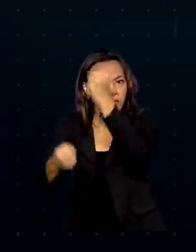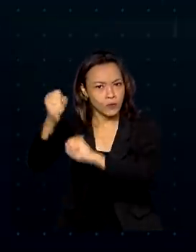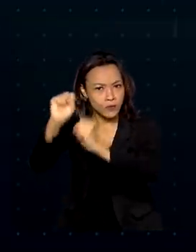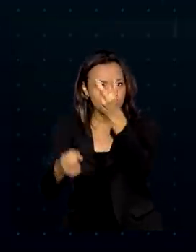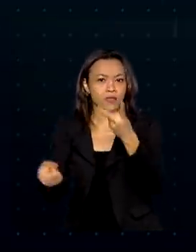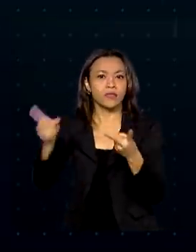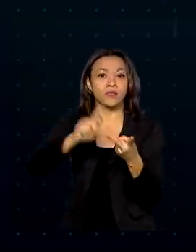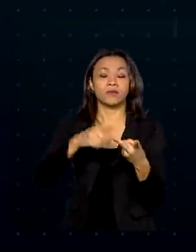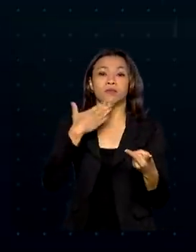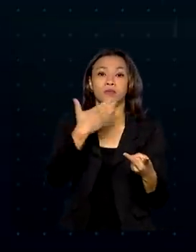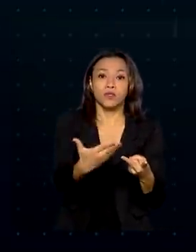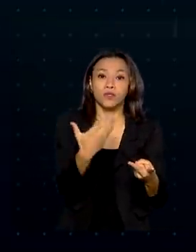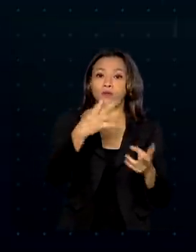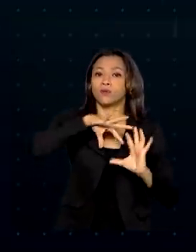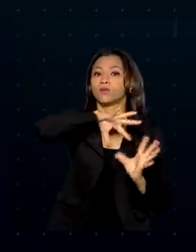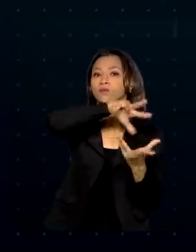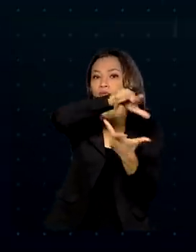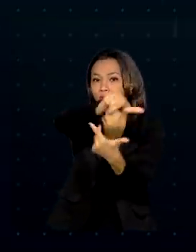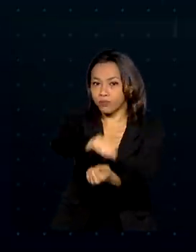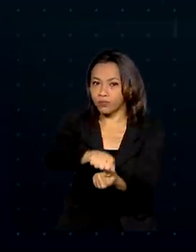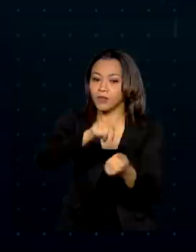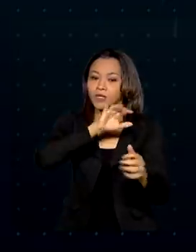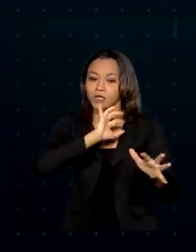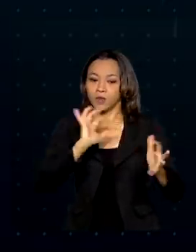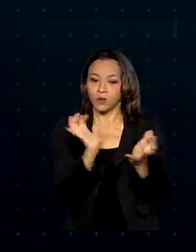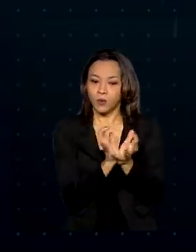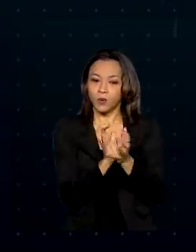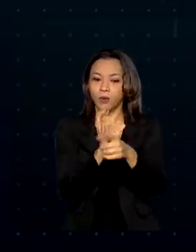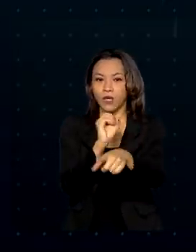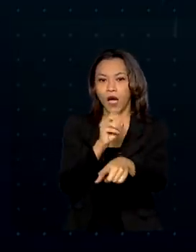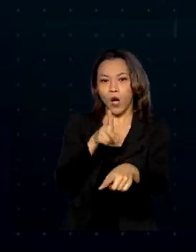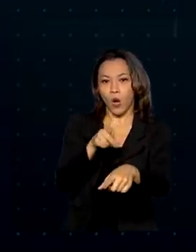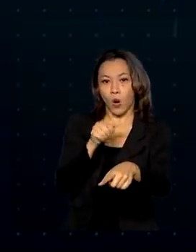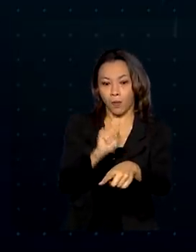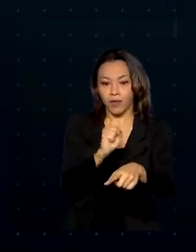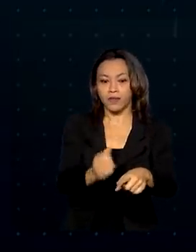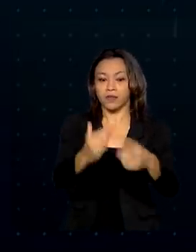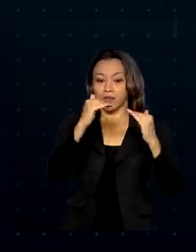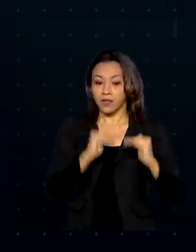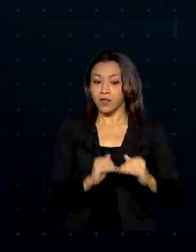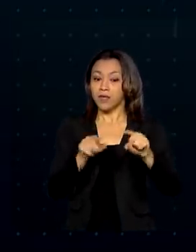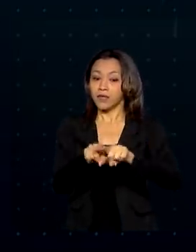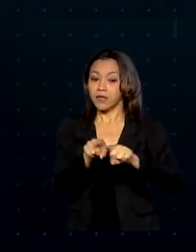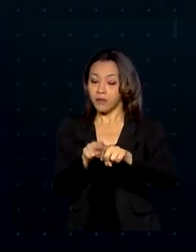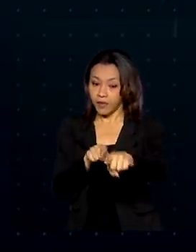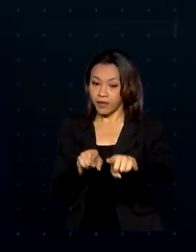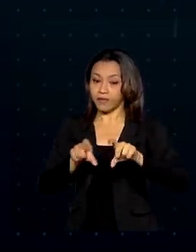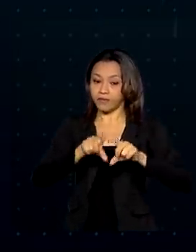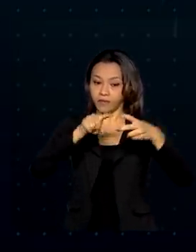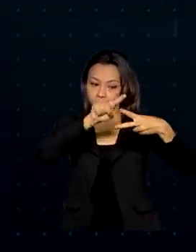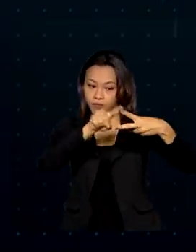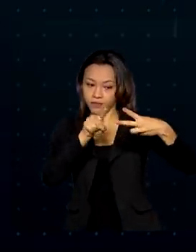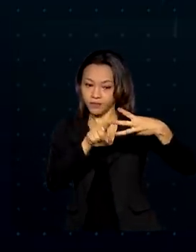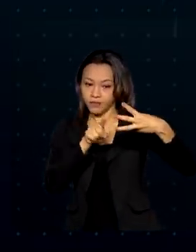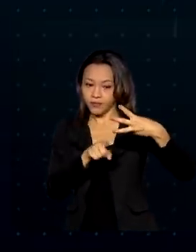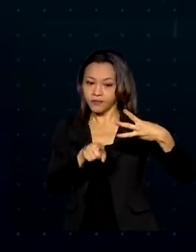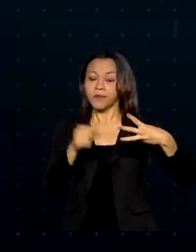internacionais via Organização Pan-Americana de Saúde e pregões eletrônicos nacionais, possibilitando a adesão dos estados.